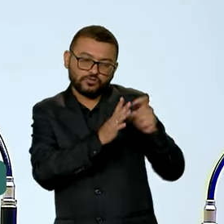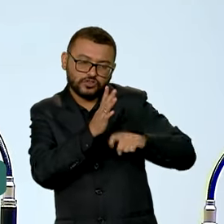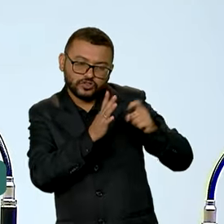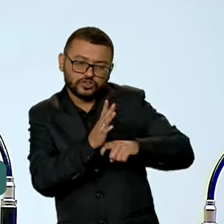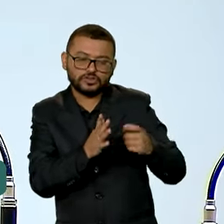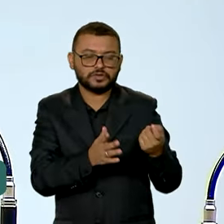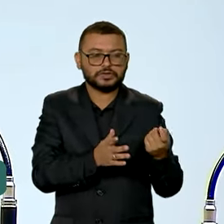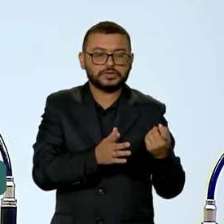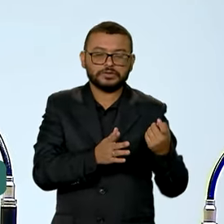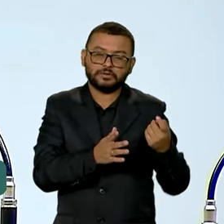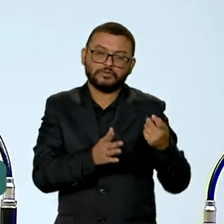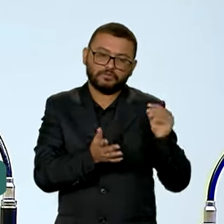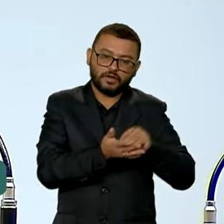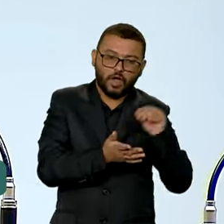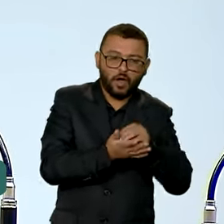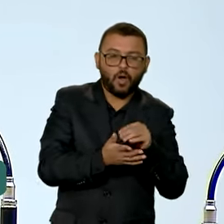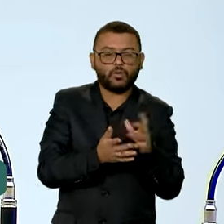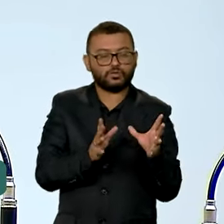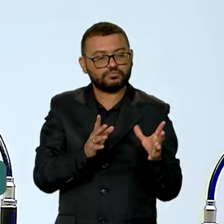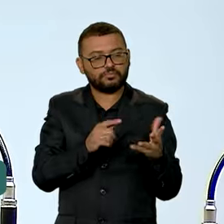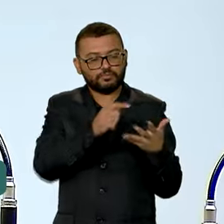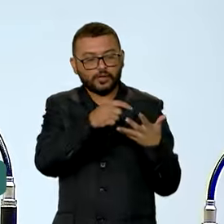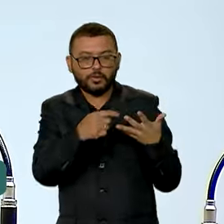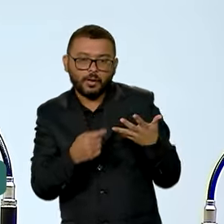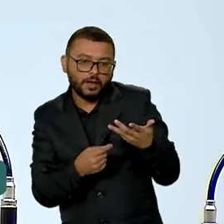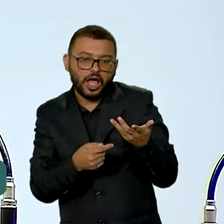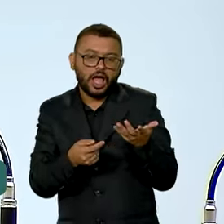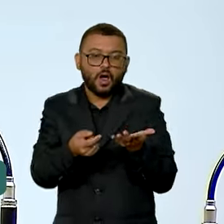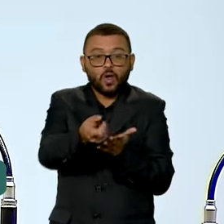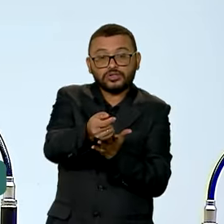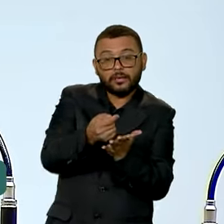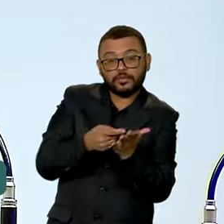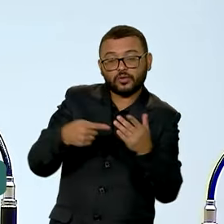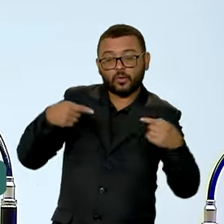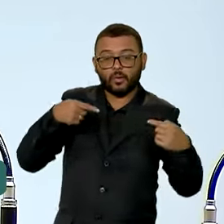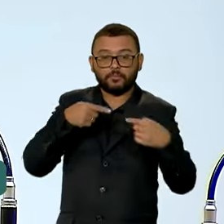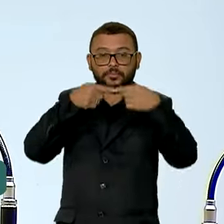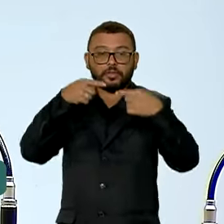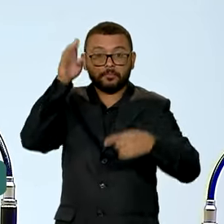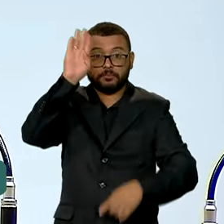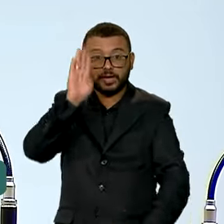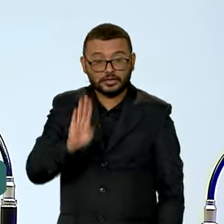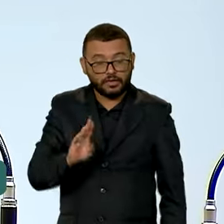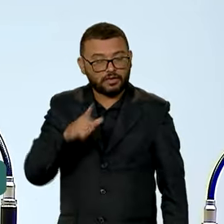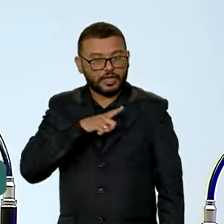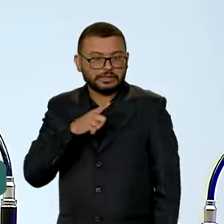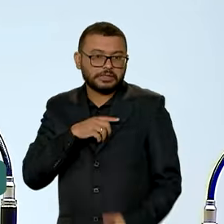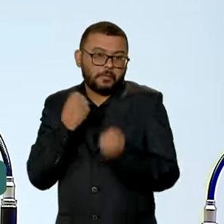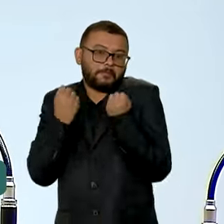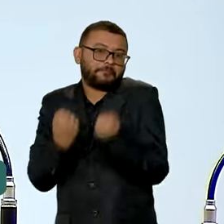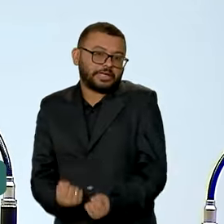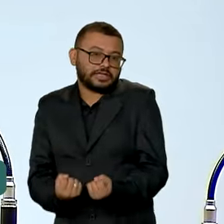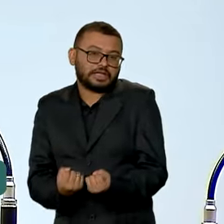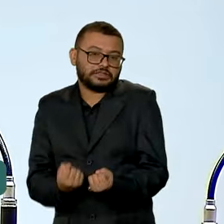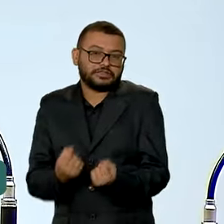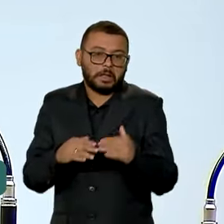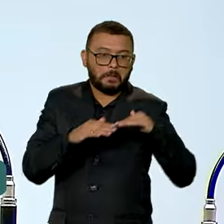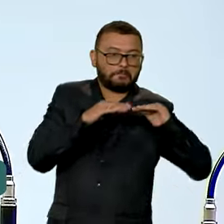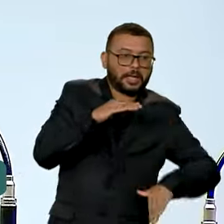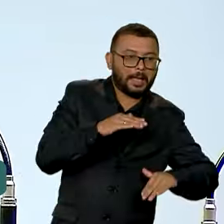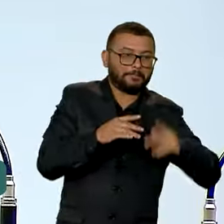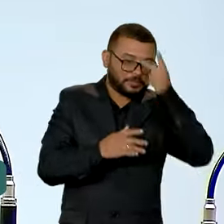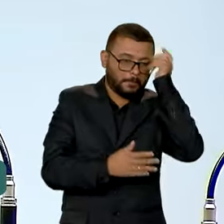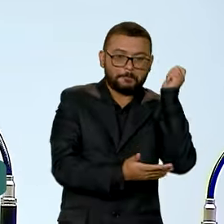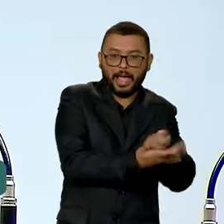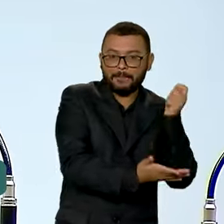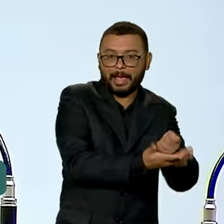fiscais ao conjunto do orçamento do país. Para que isso não venha a pesar de maneira desproporcional para quem